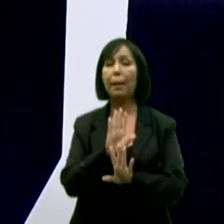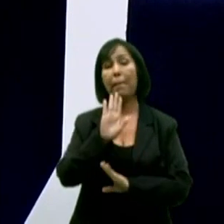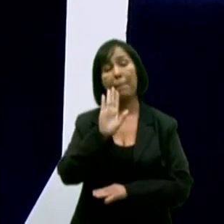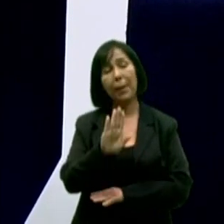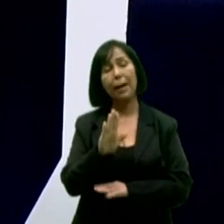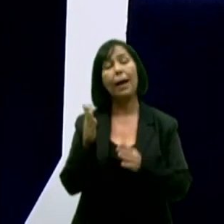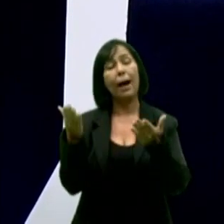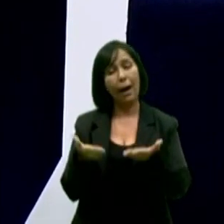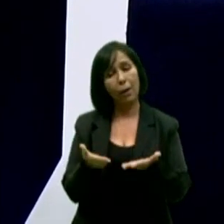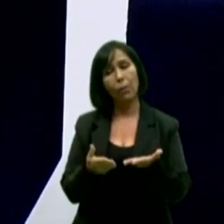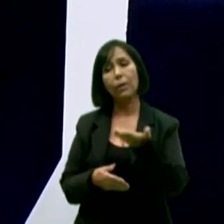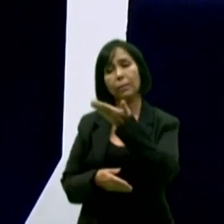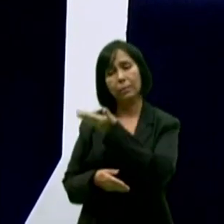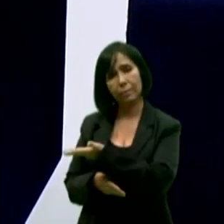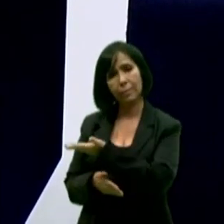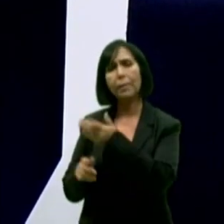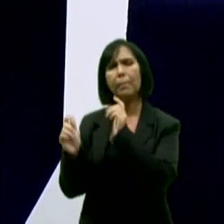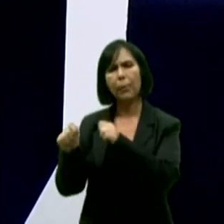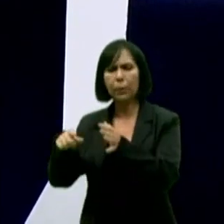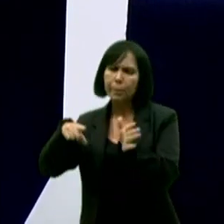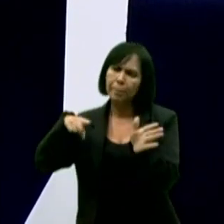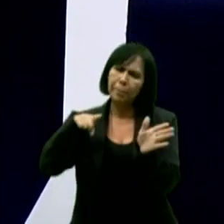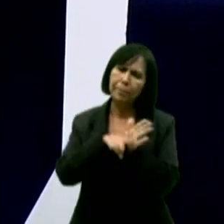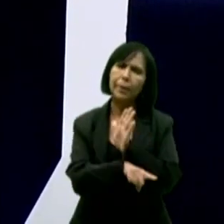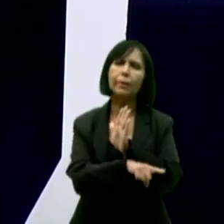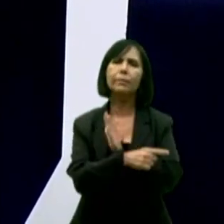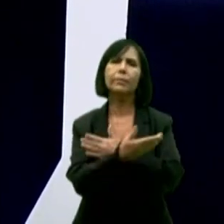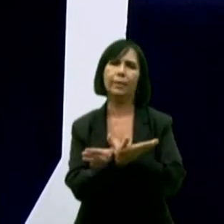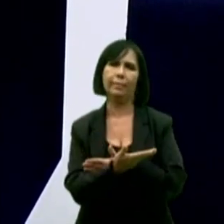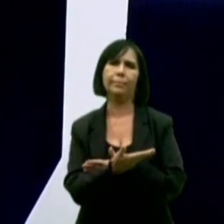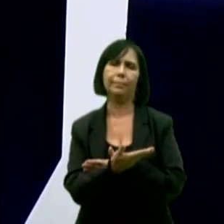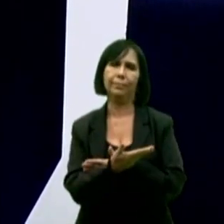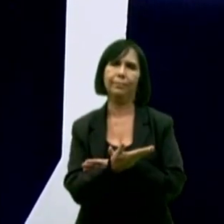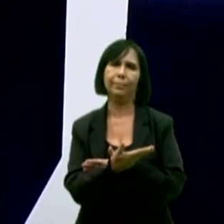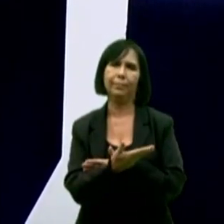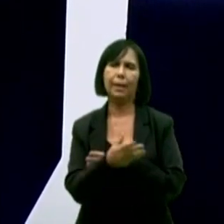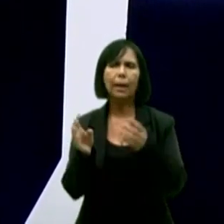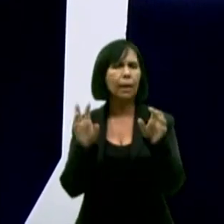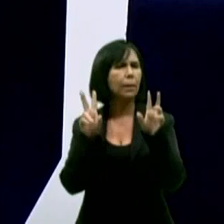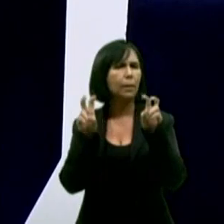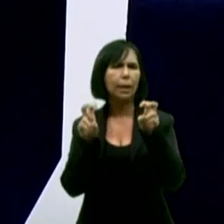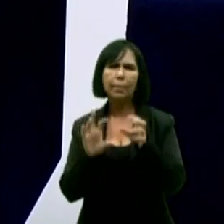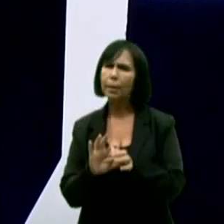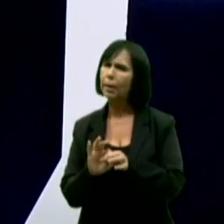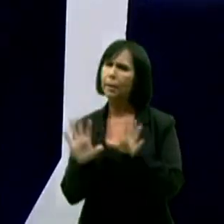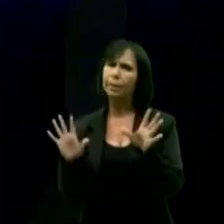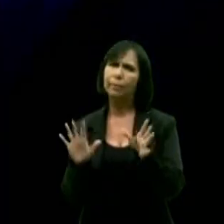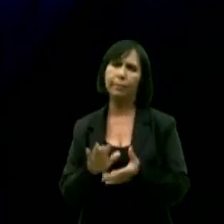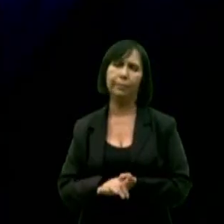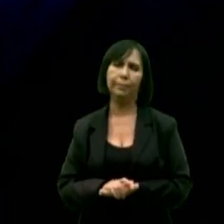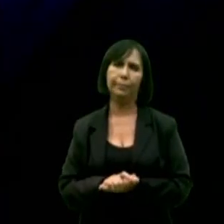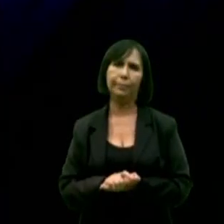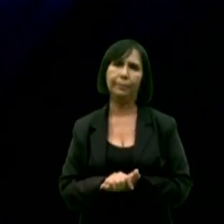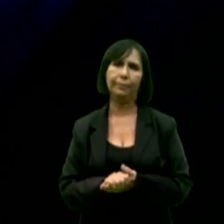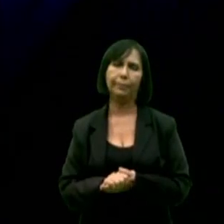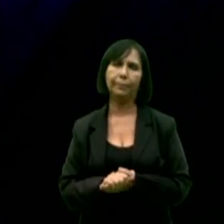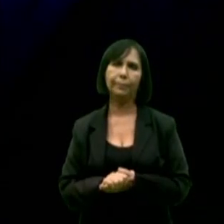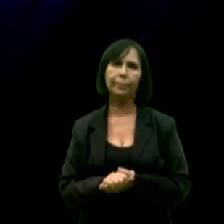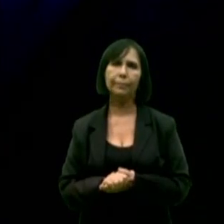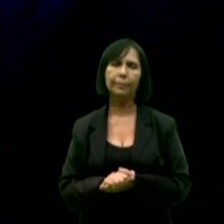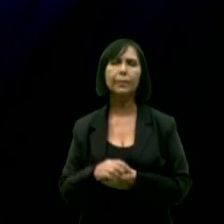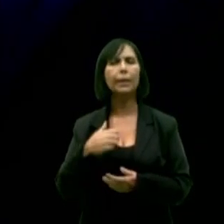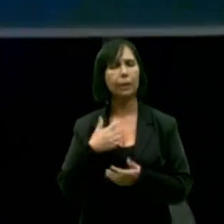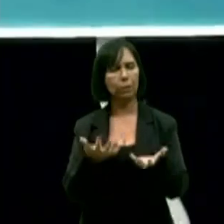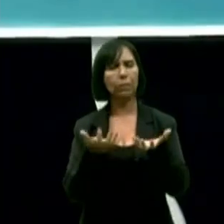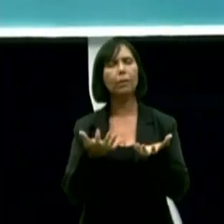o senhor pode fazer uma pergunta ao seu adversário com o tema livre. Tem 30 segundos. Eu vou permanecer nesse